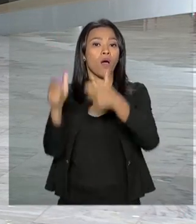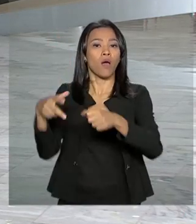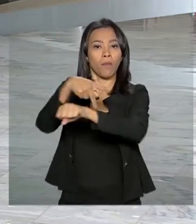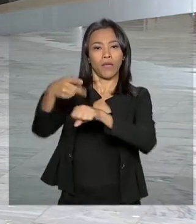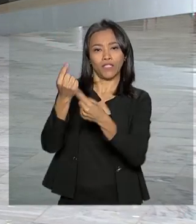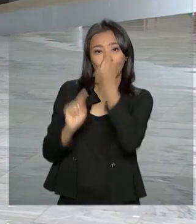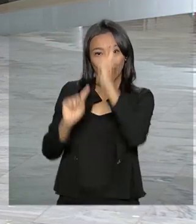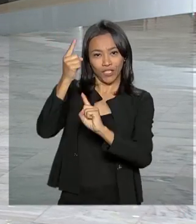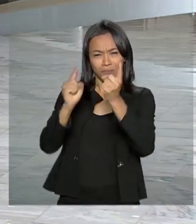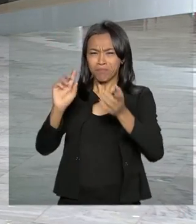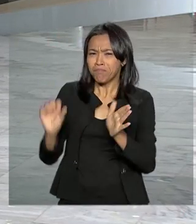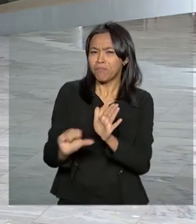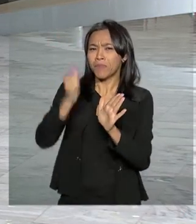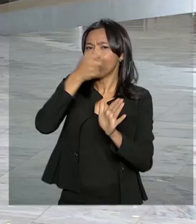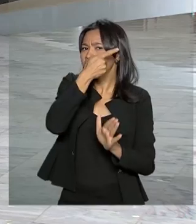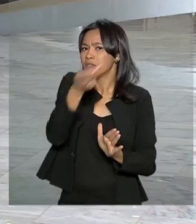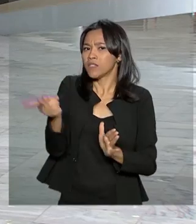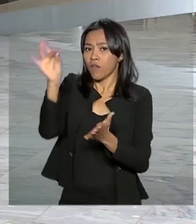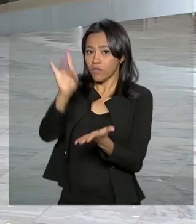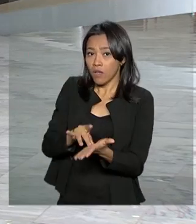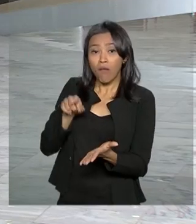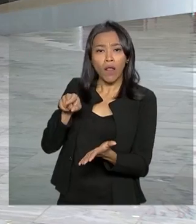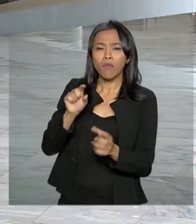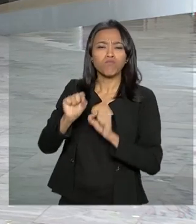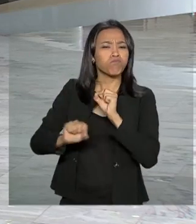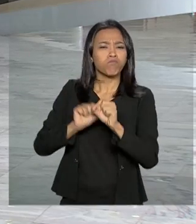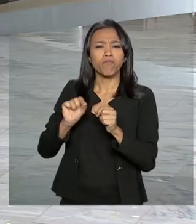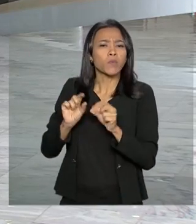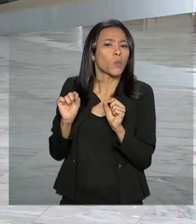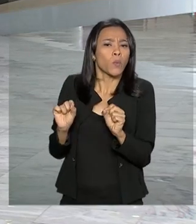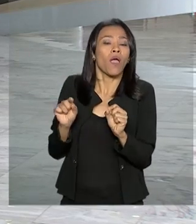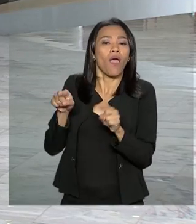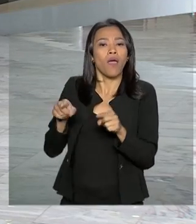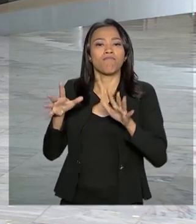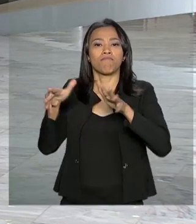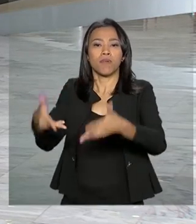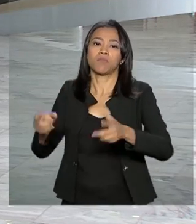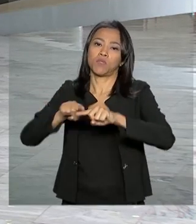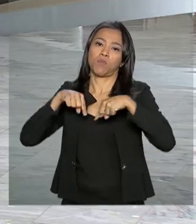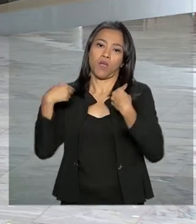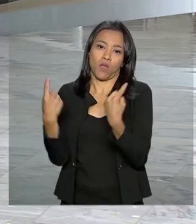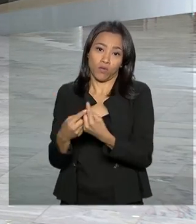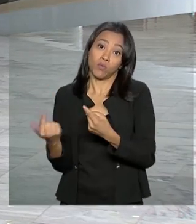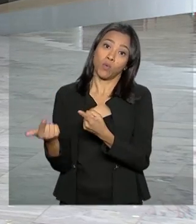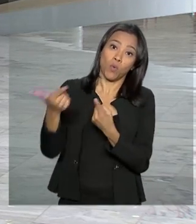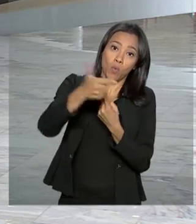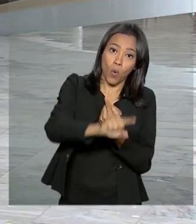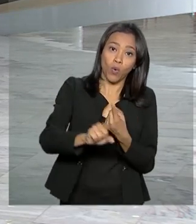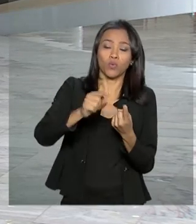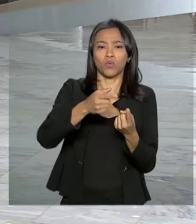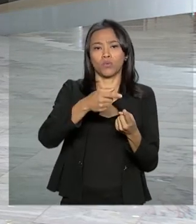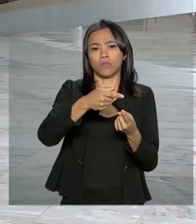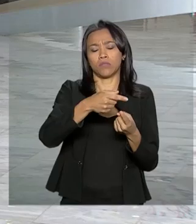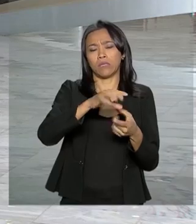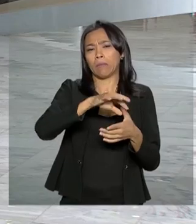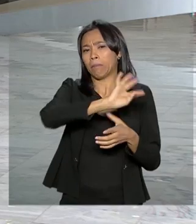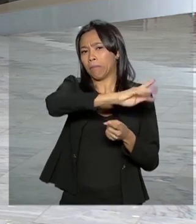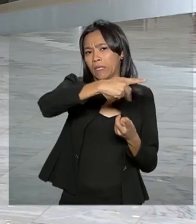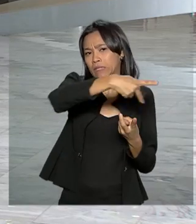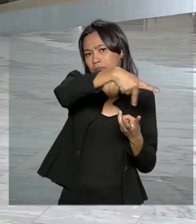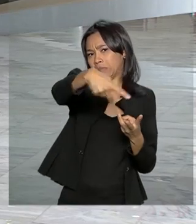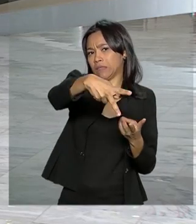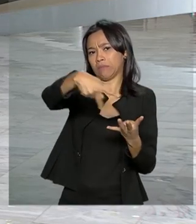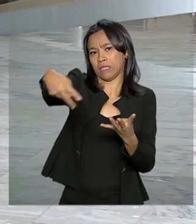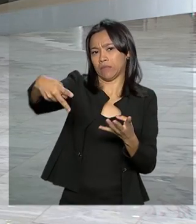oficial ao país. Lá ele participa de um encontro de cúpula com outros chefes sul-americanos, com outros chefes de Estado